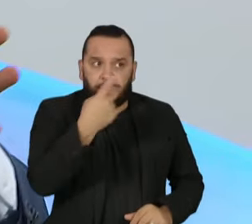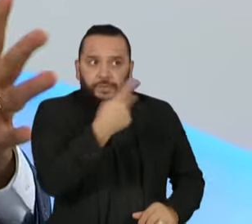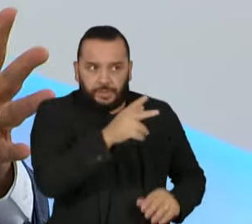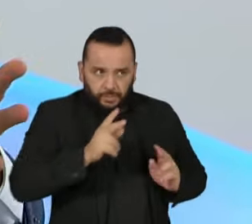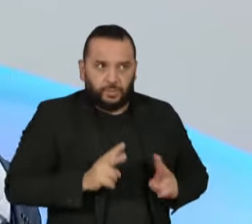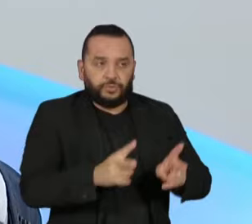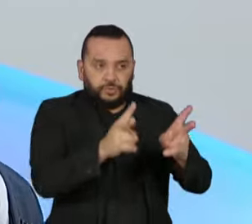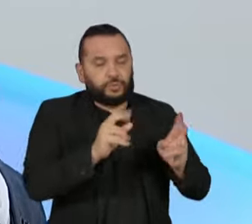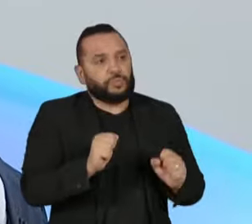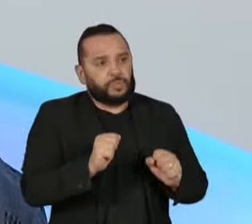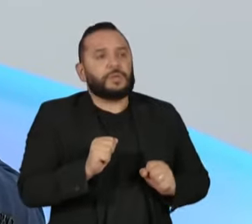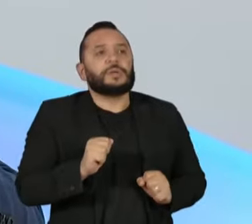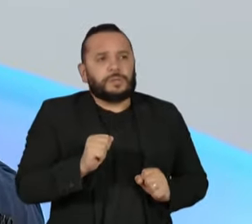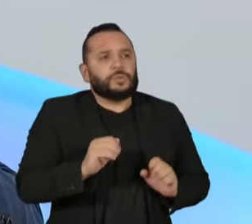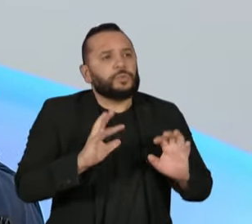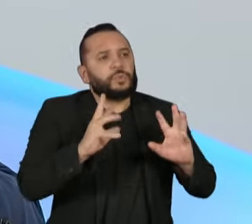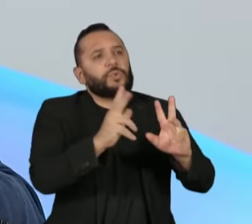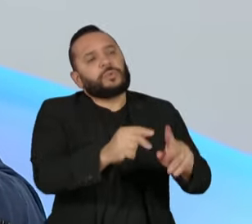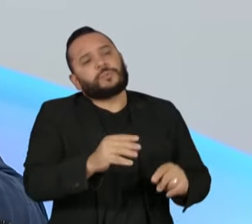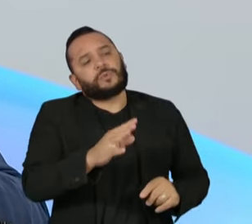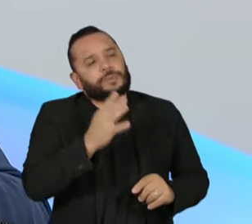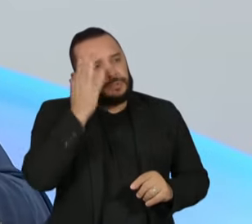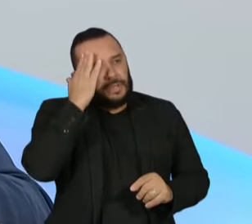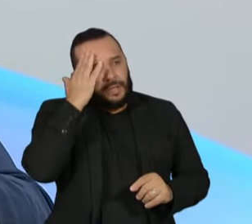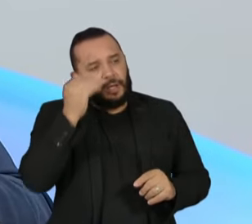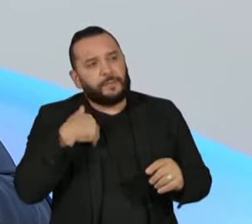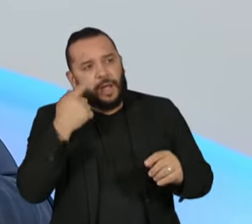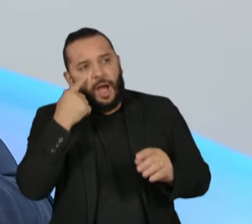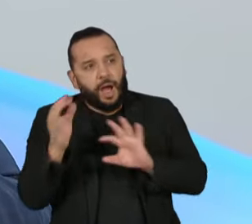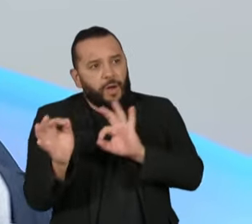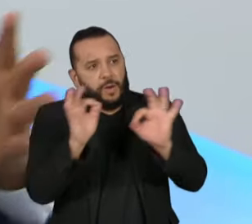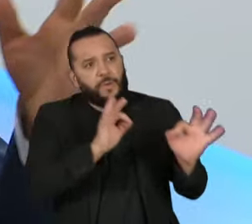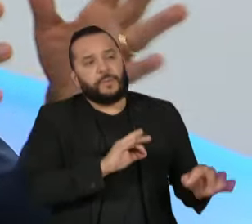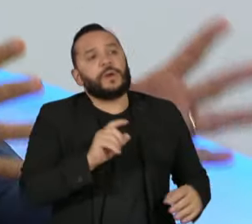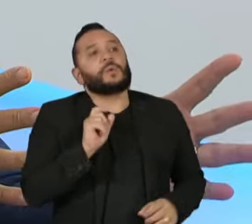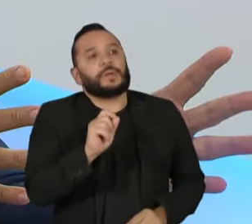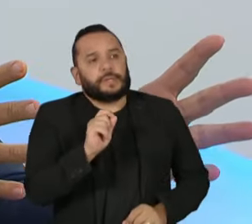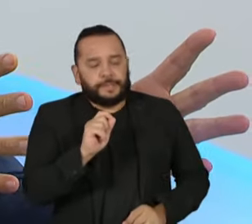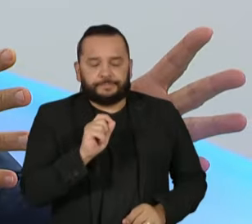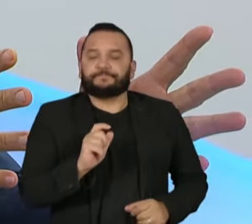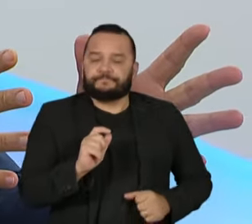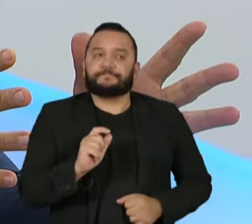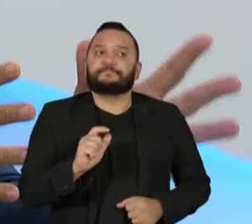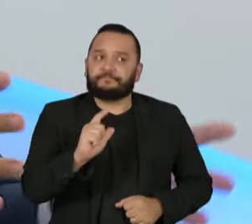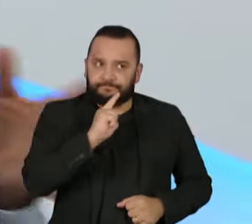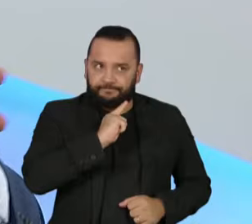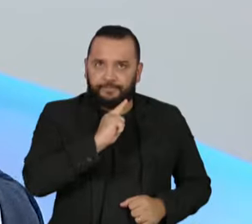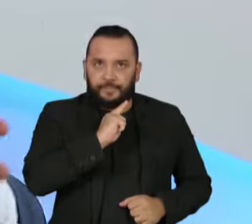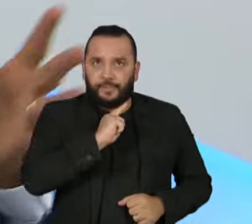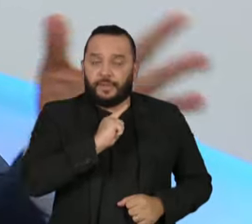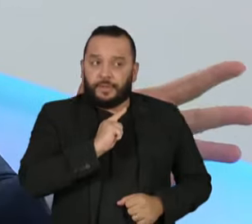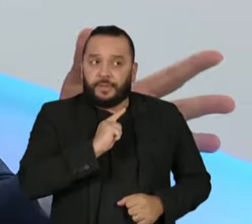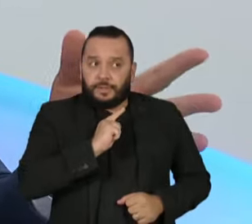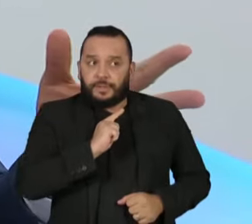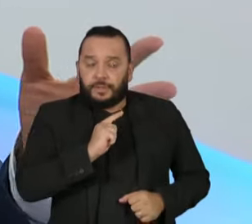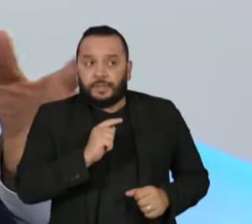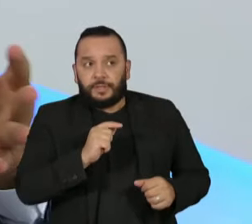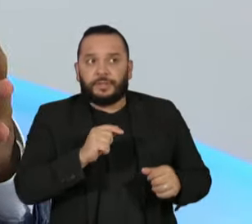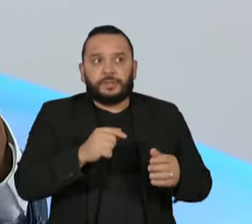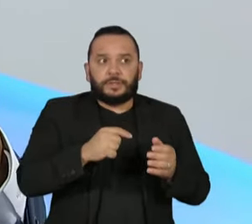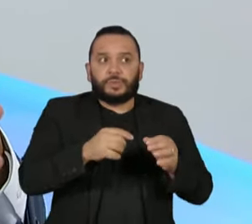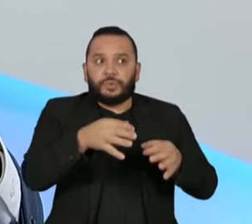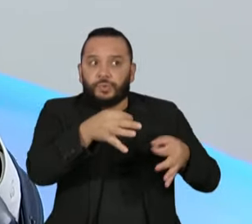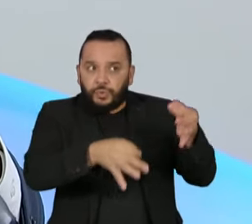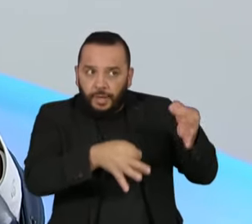coloca? Todo mundo acompanha. Tem um julgamento que pode acontecer a qualquer